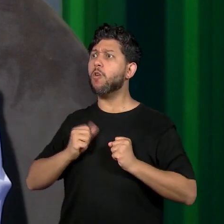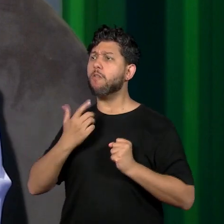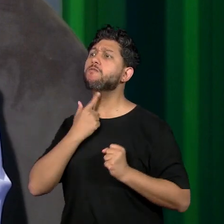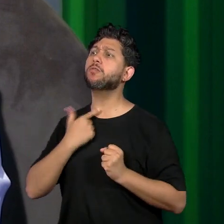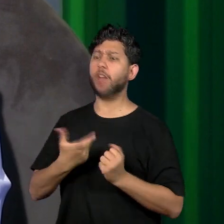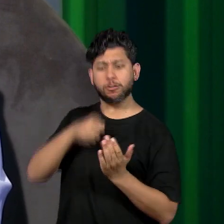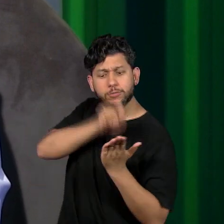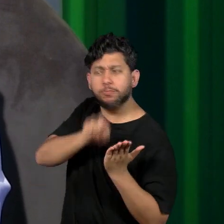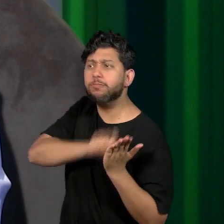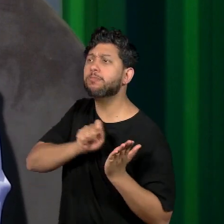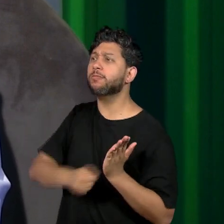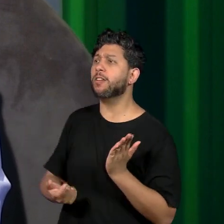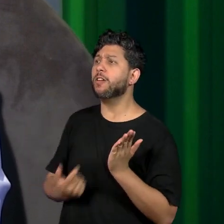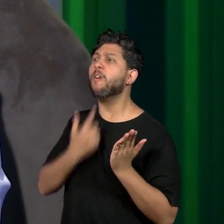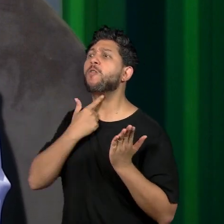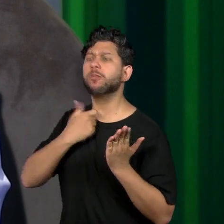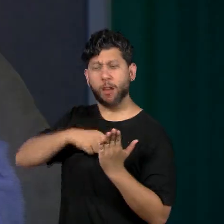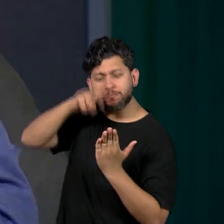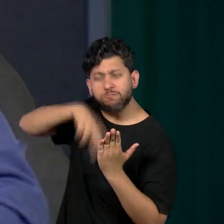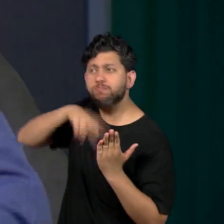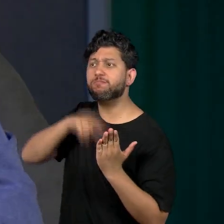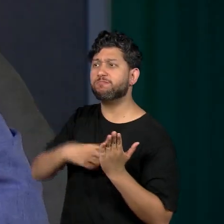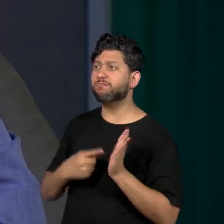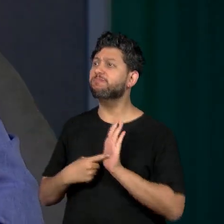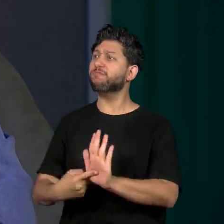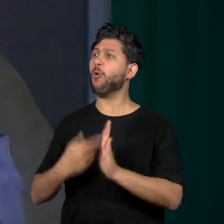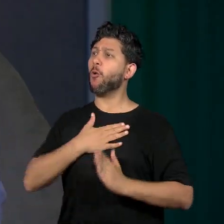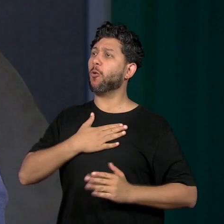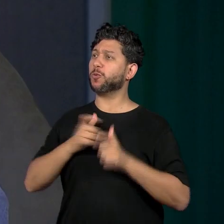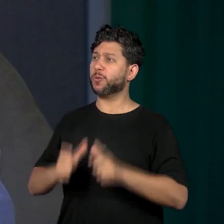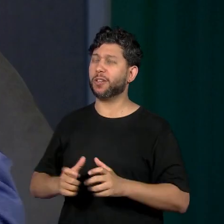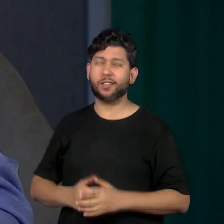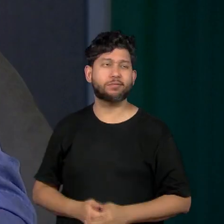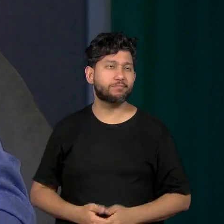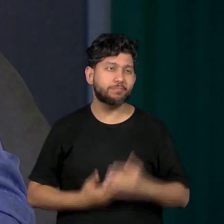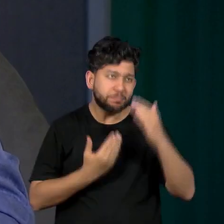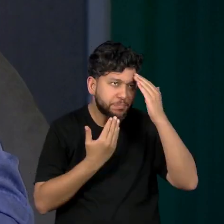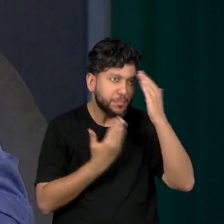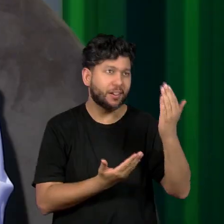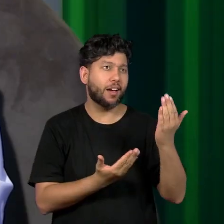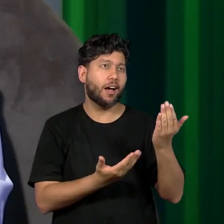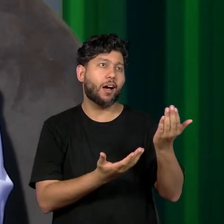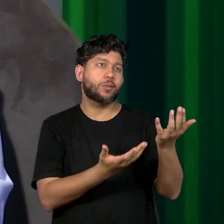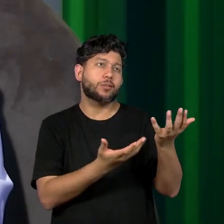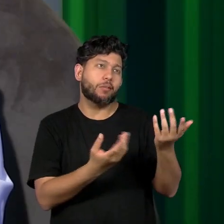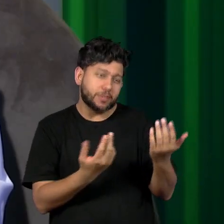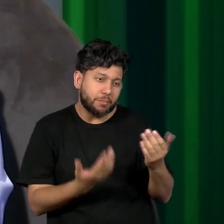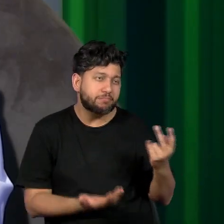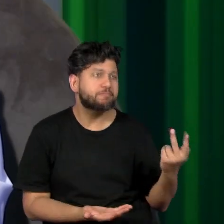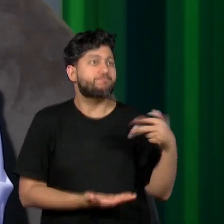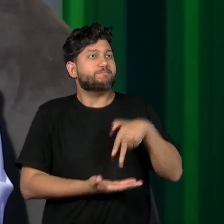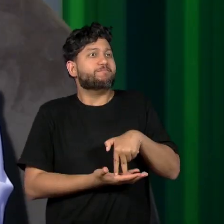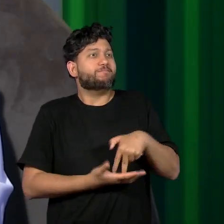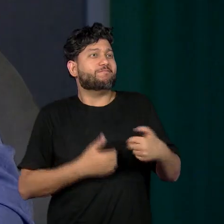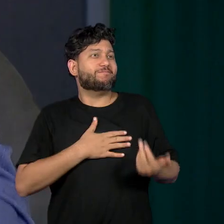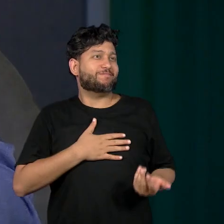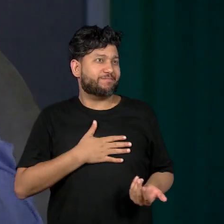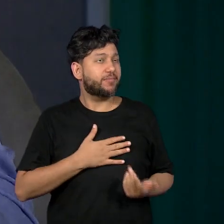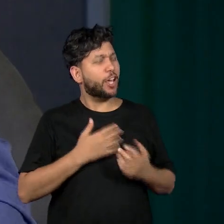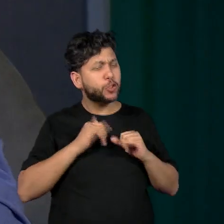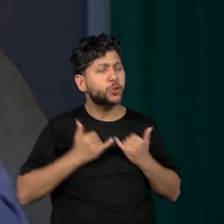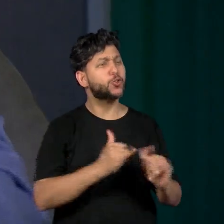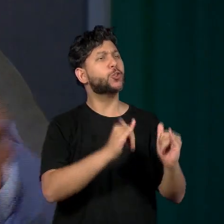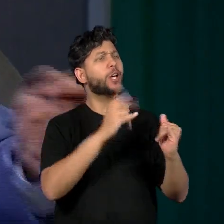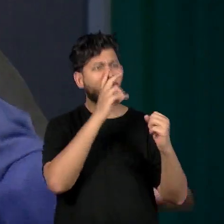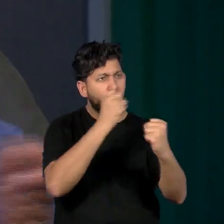queiram e tenham gosto a esse espaço. Drica, querida, muitíssimo obrigado pela gentileza da sua presença. Muita energia,